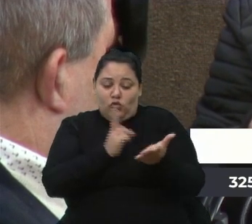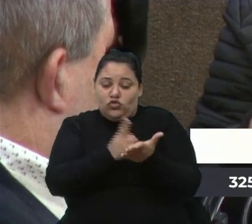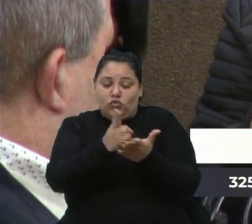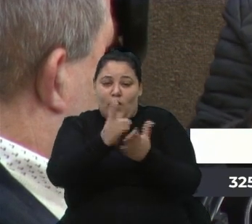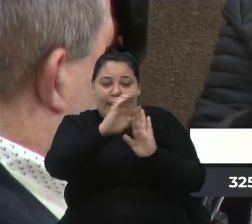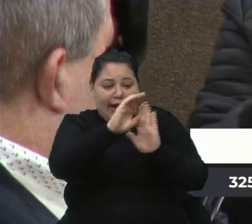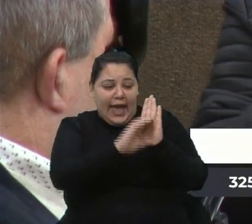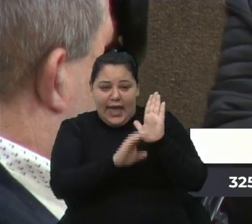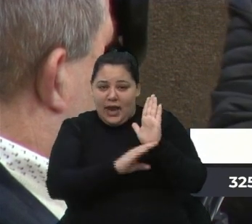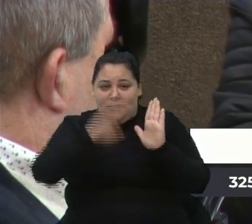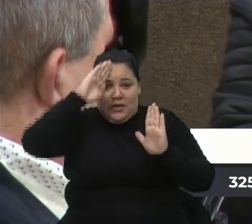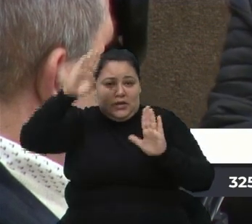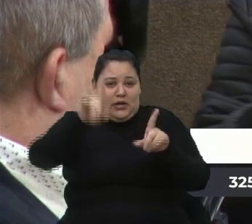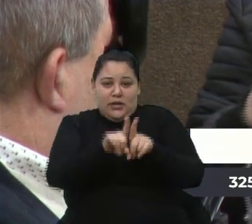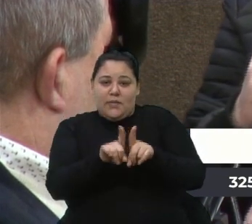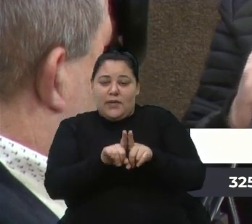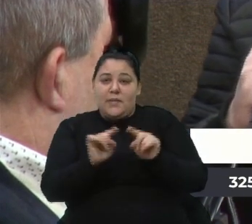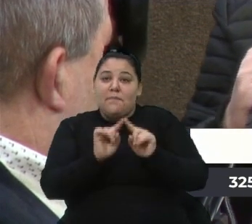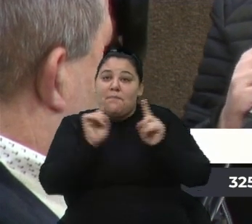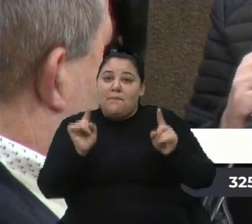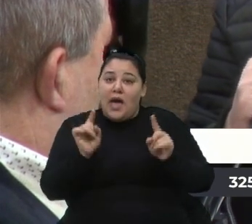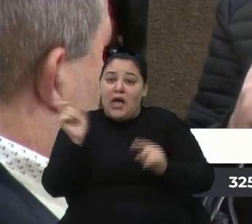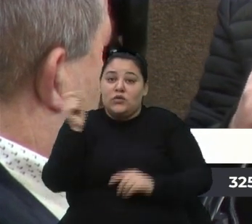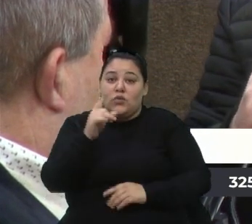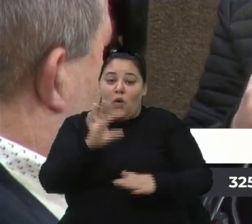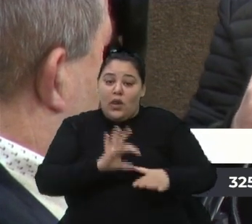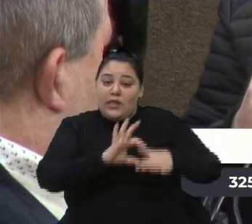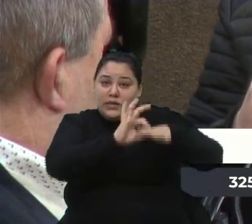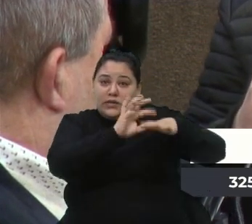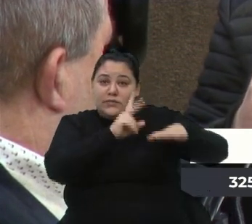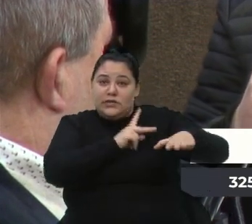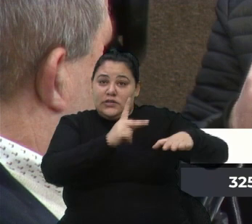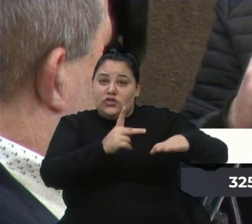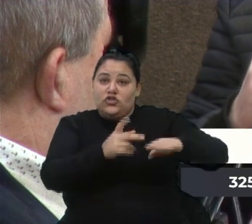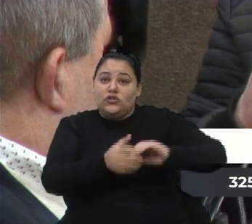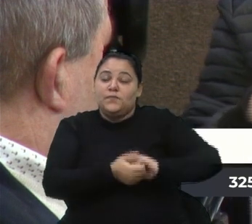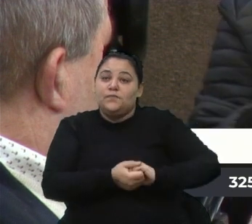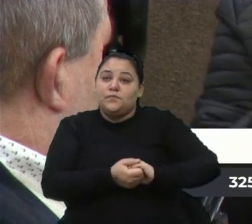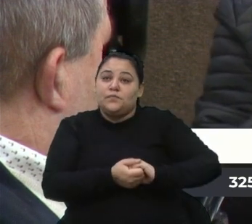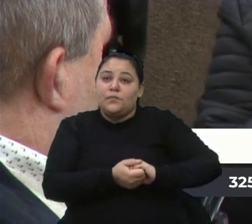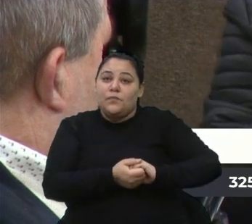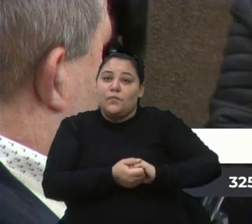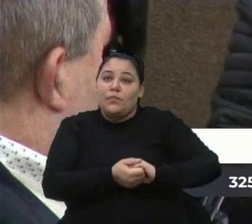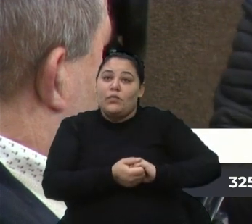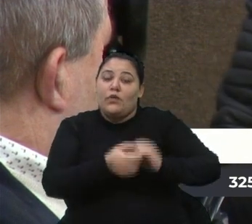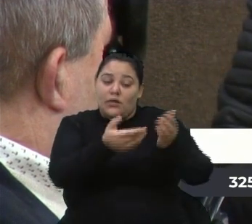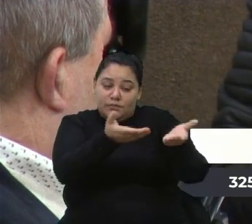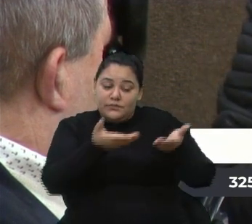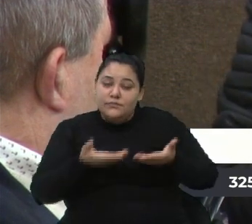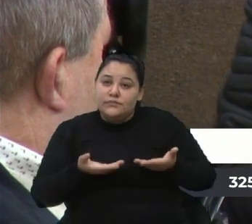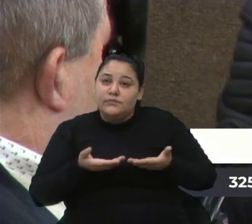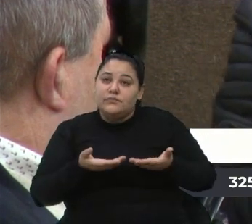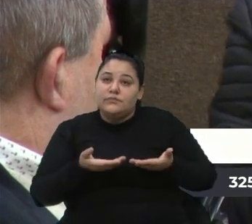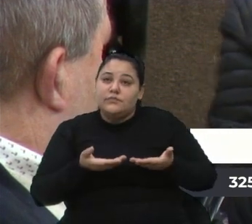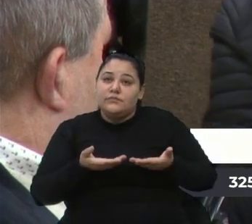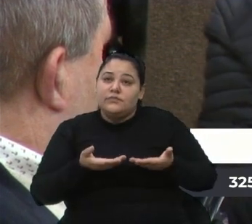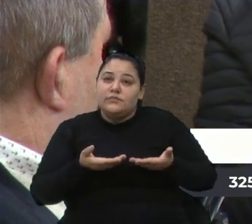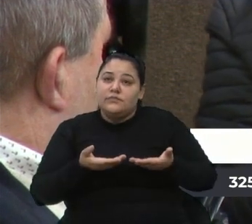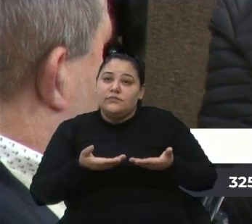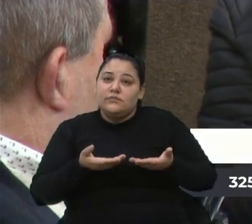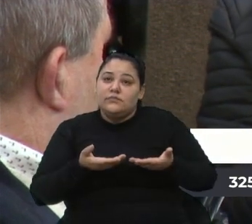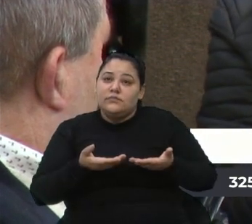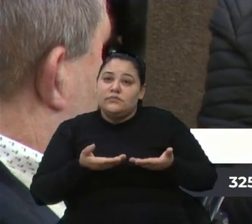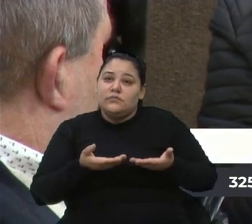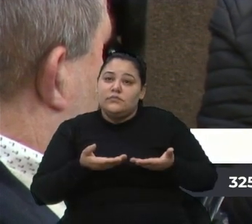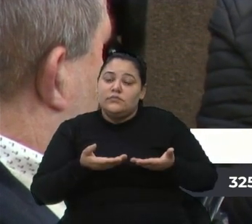Mas, a qual seu líder, seu presidente, recebe ditadores com tapete